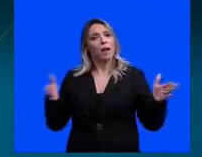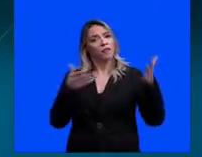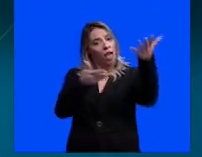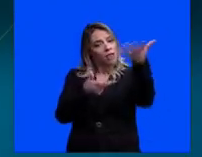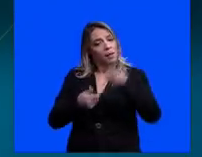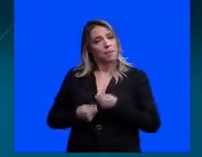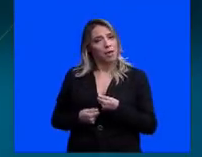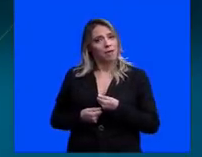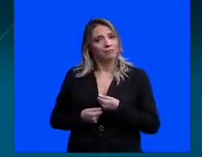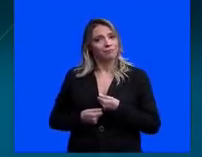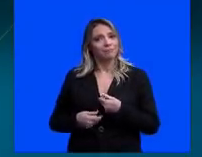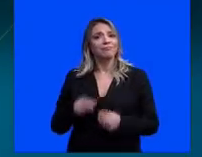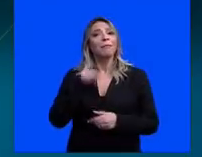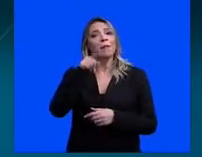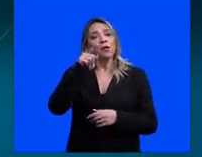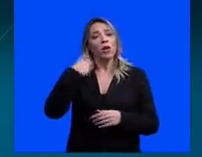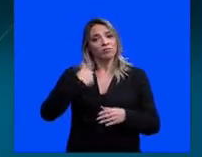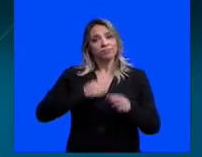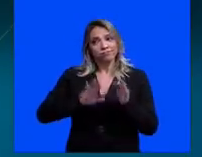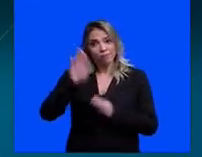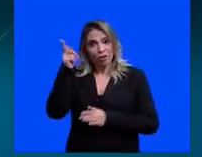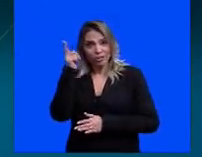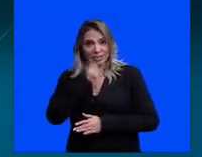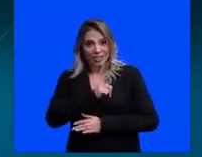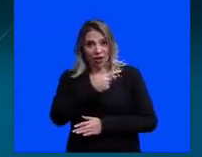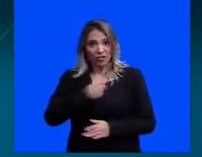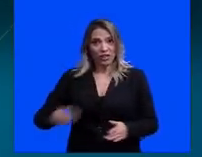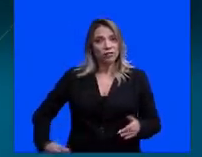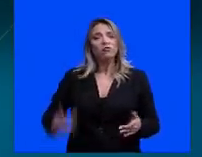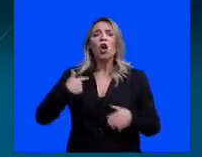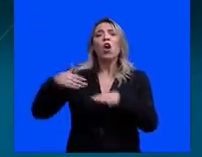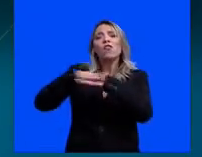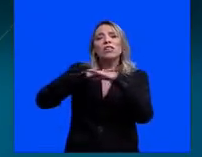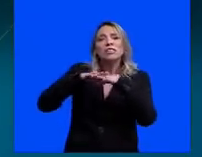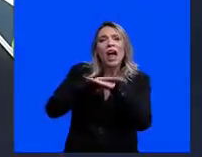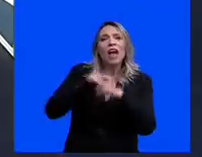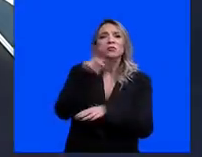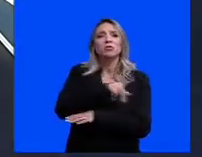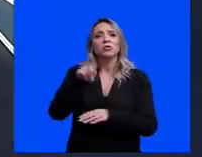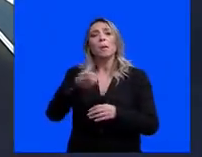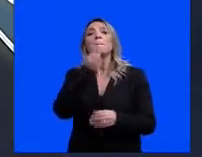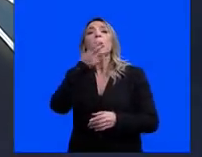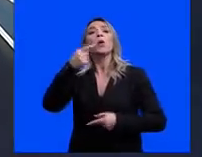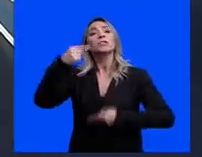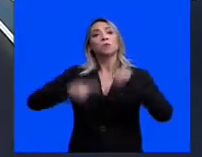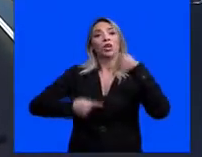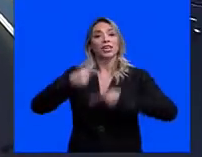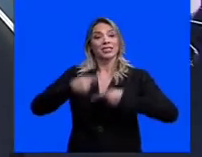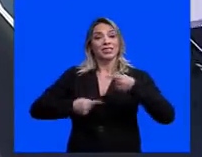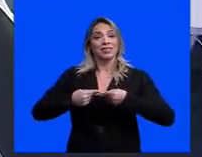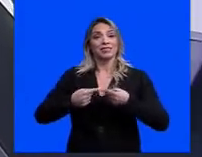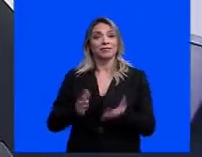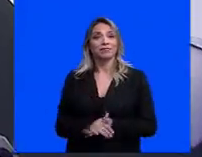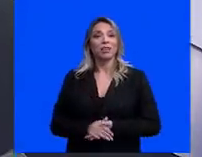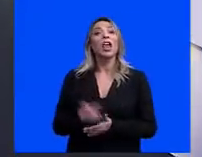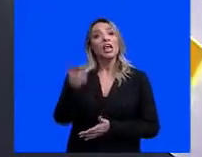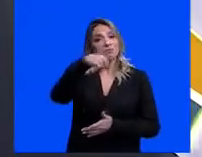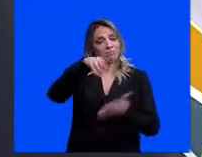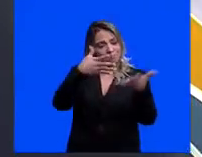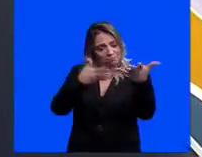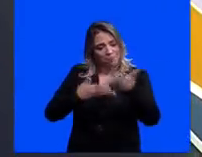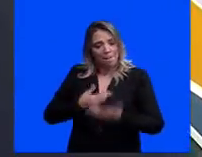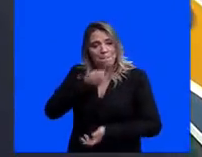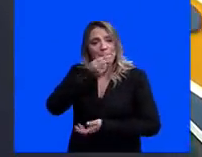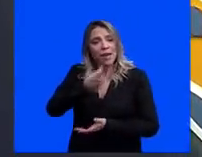dos Bandeirantes, quando eleito, para dialogar com a senhora, dialogar com os professores, as boas políticas públicas. Eu garanto que a senhora será muito bem recebida,